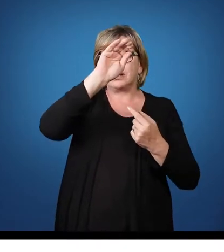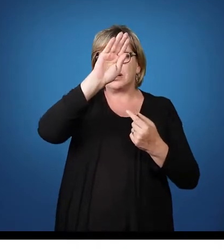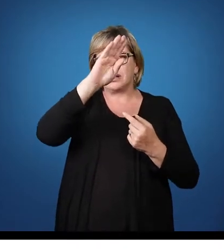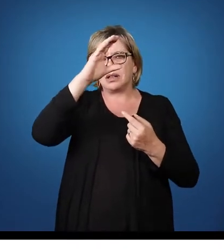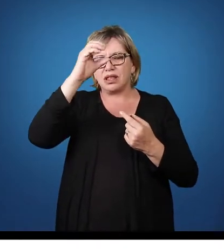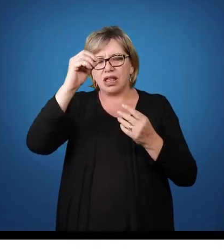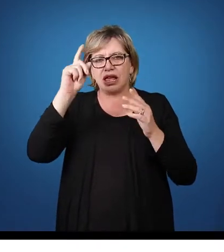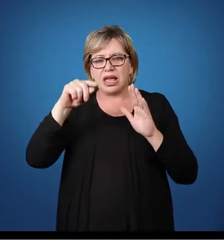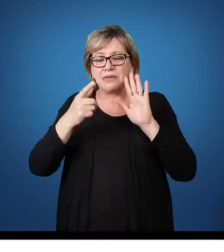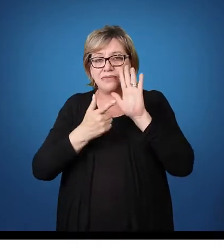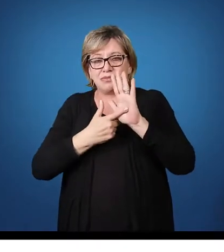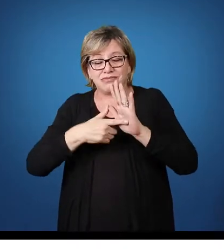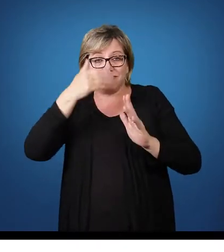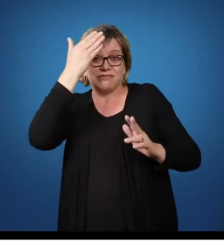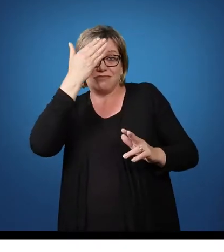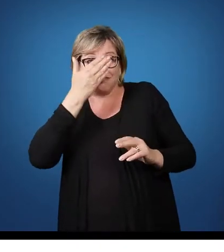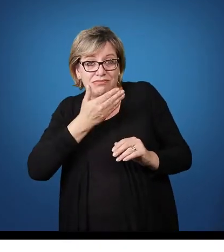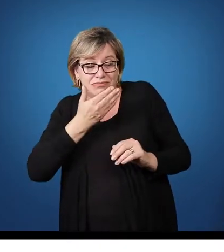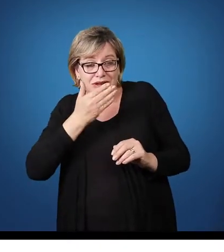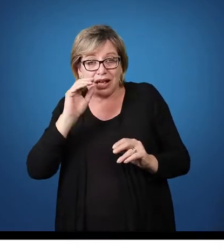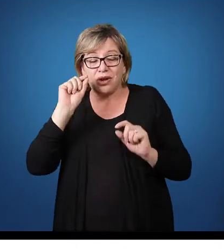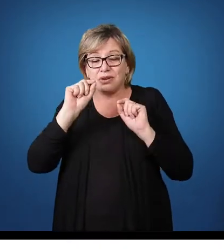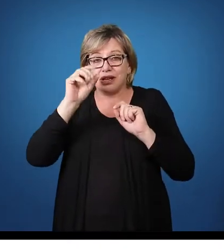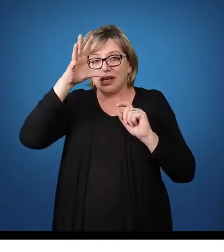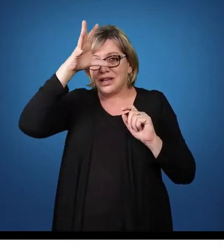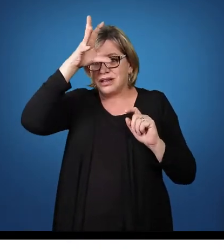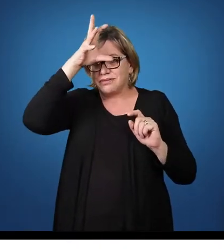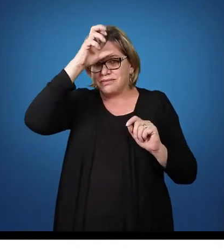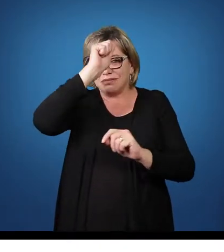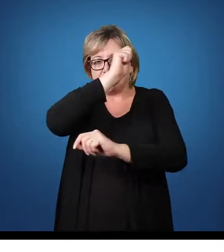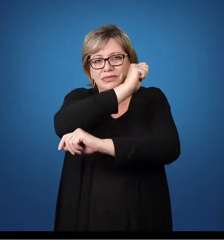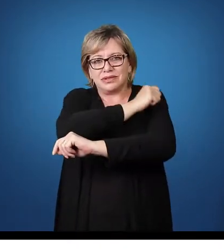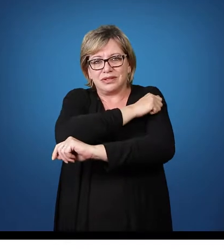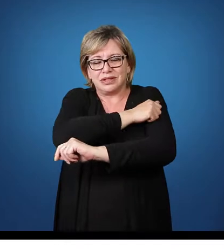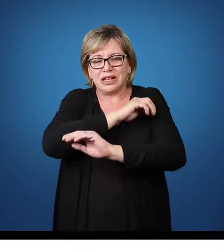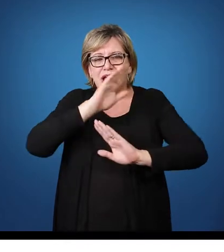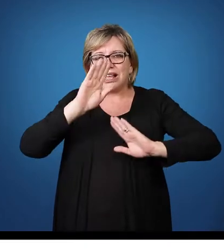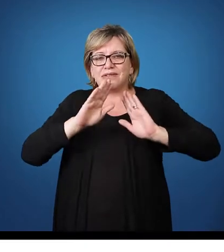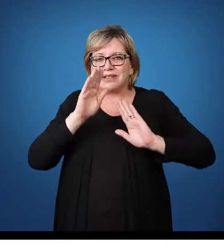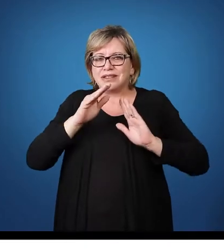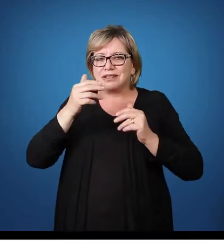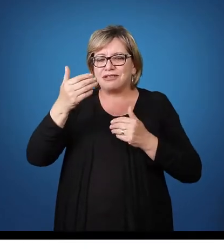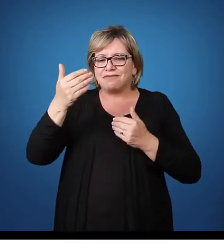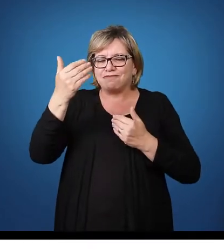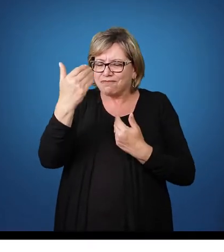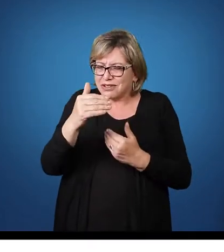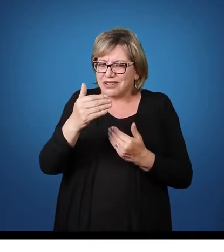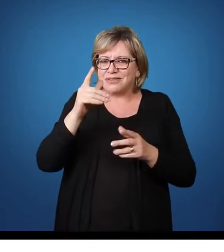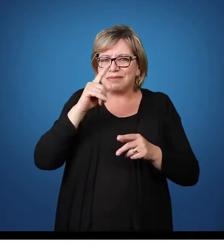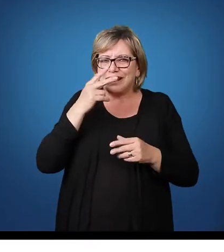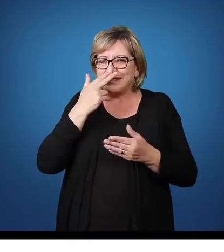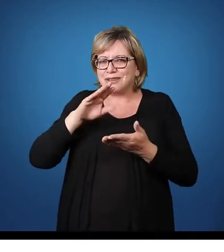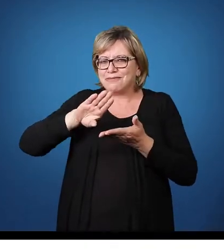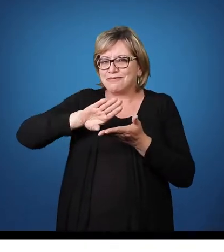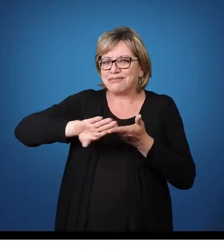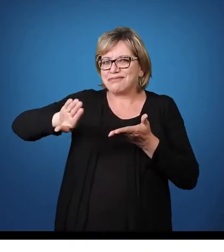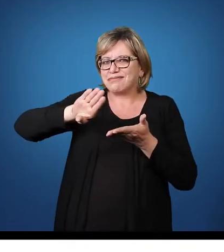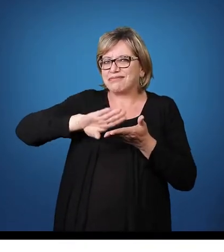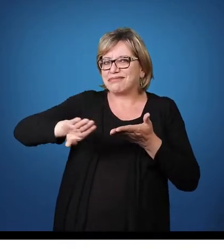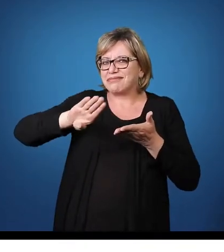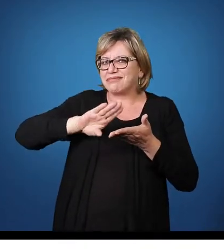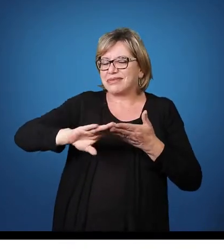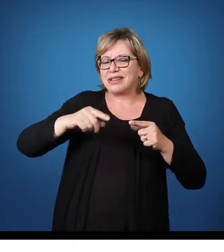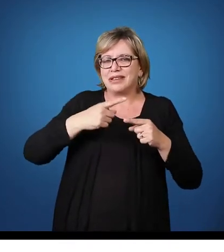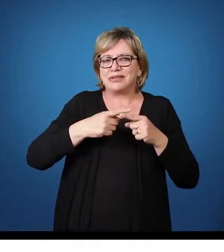saber dos alunos. Nesse sentido, ela acaba sendo um instrumento de exclusão, já que nesse momento de classificação,